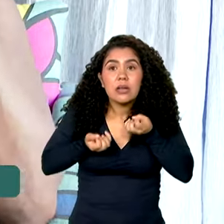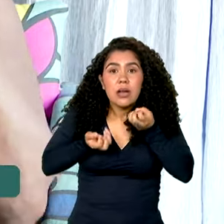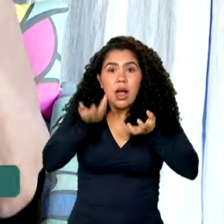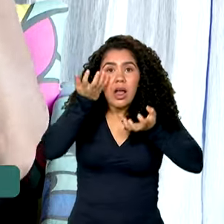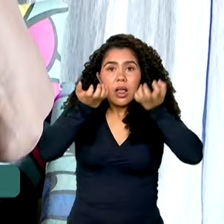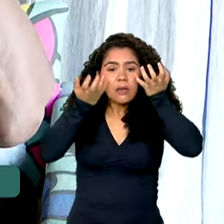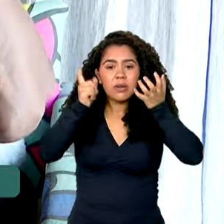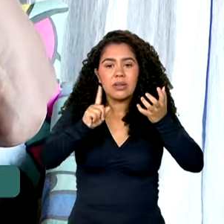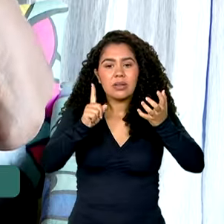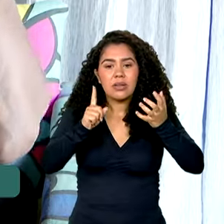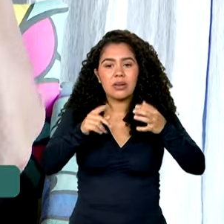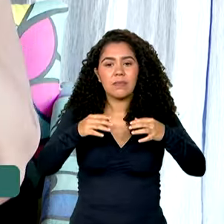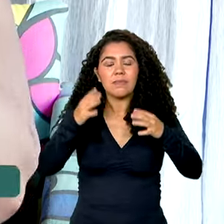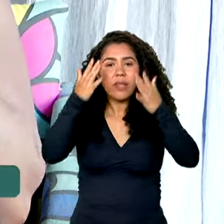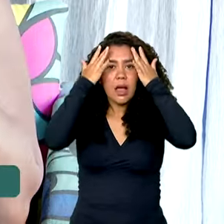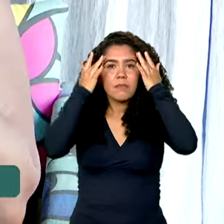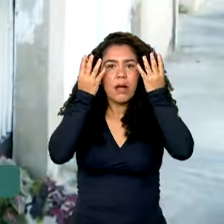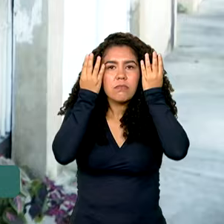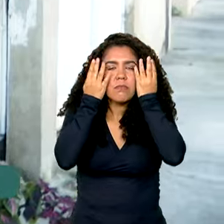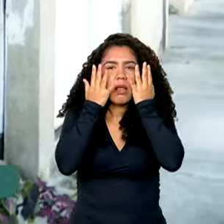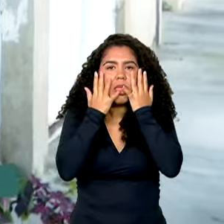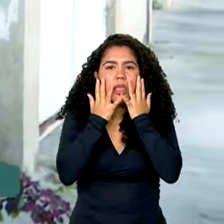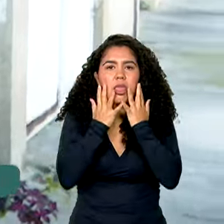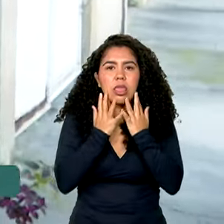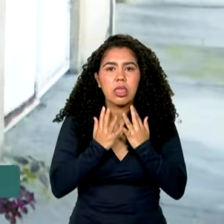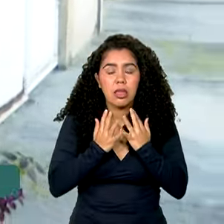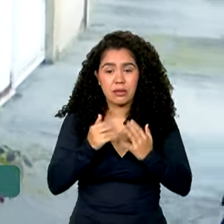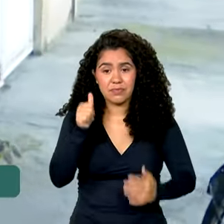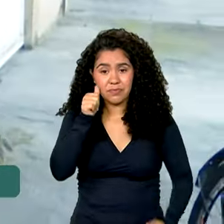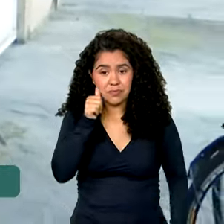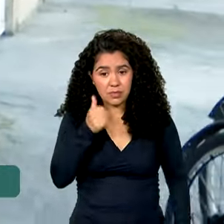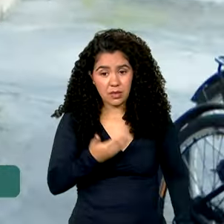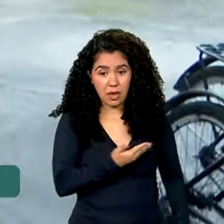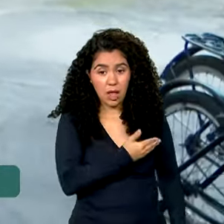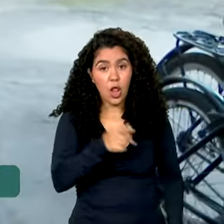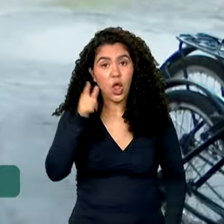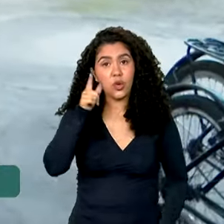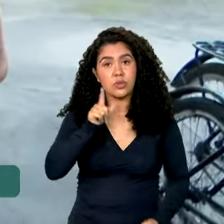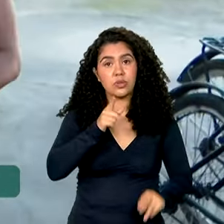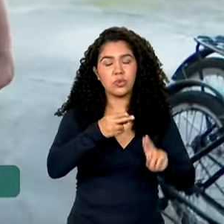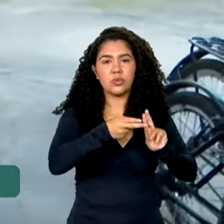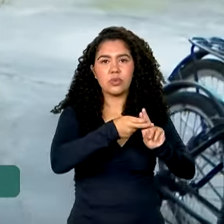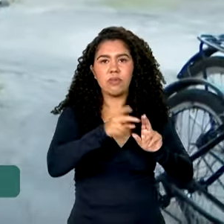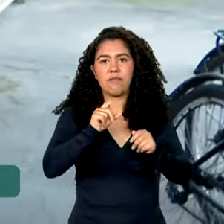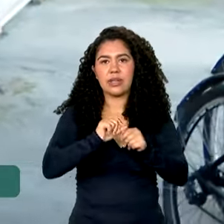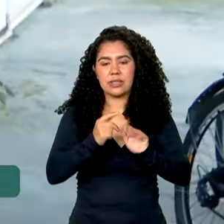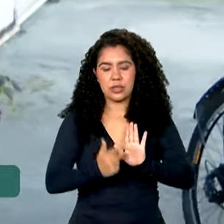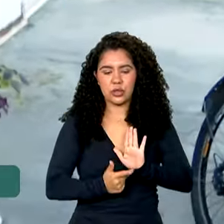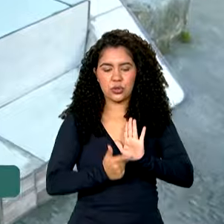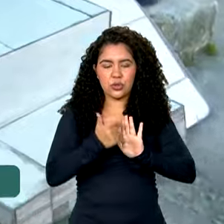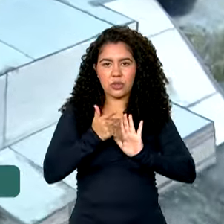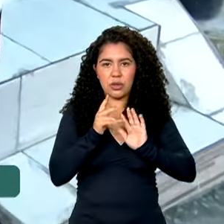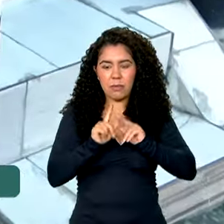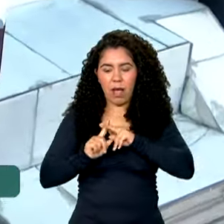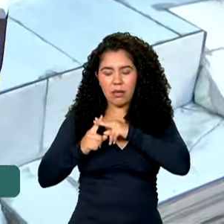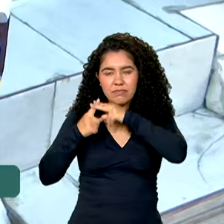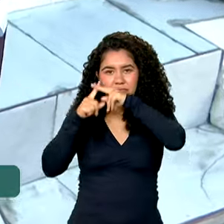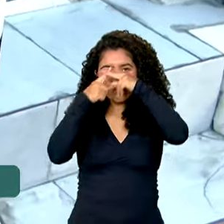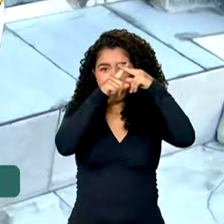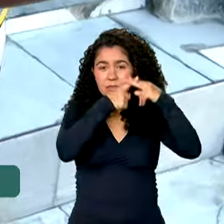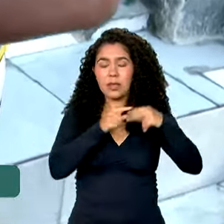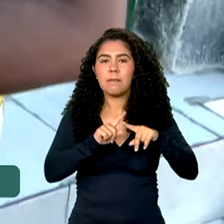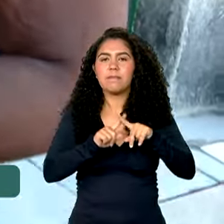queimou, a pele derrepeu. Fabiana conseguiu no SUS fazer uma cirurgia reparadora. Mas ainda